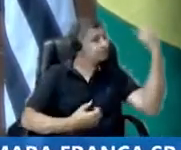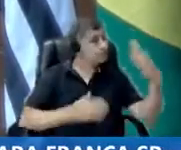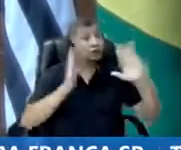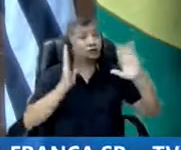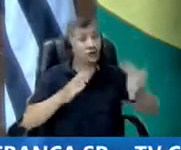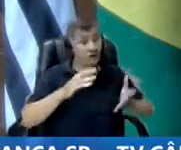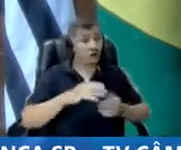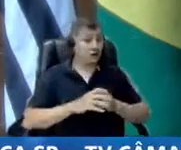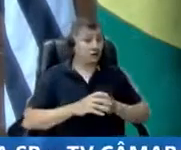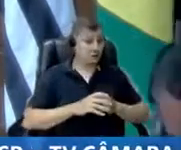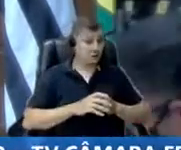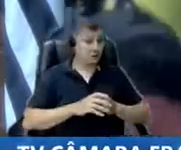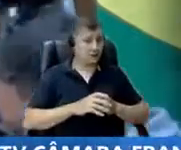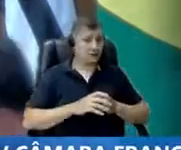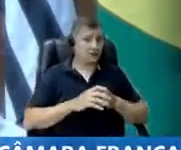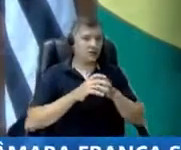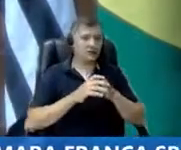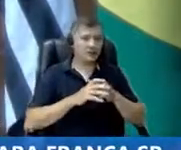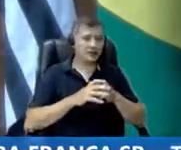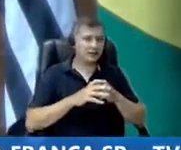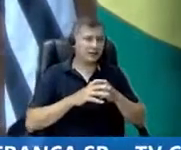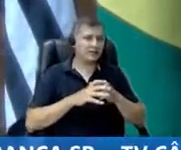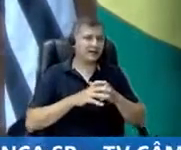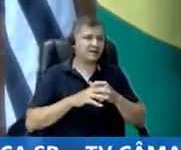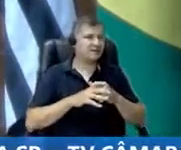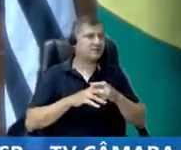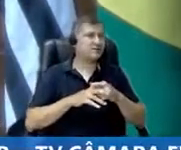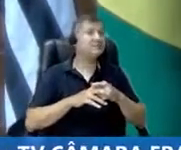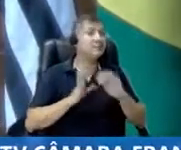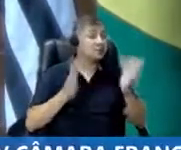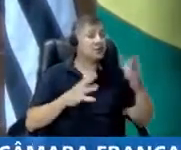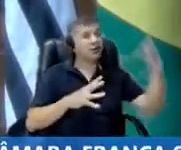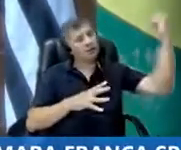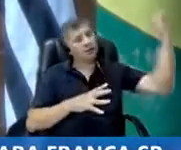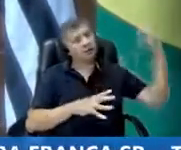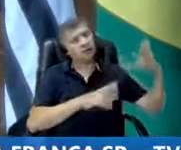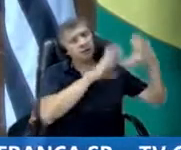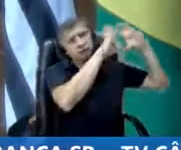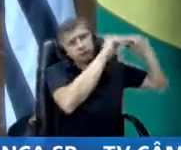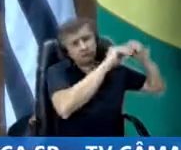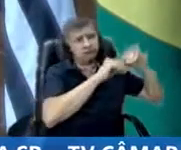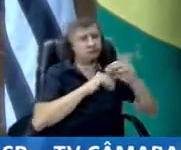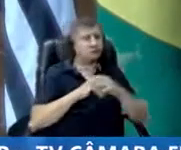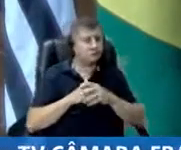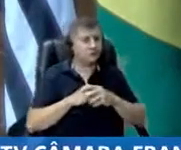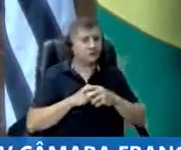está lá, inclusive já está apagado, fecharam a passagem, contorno lá.